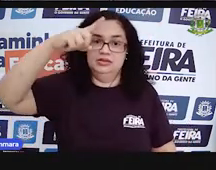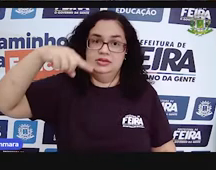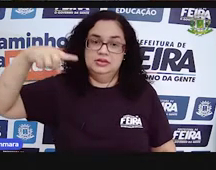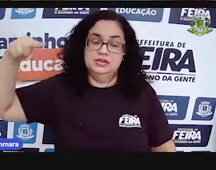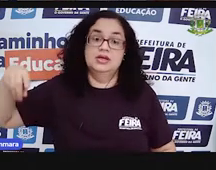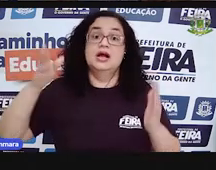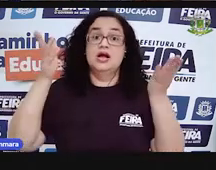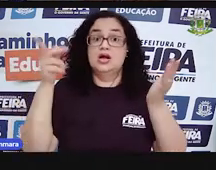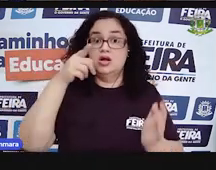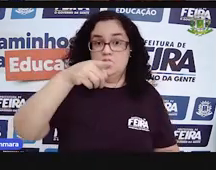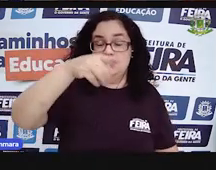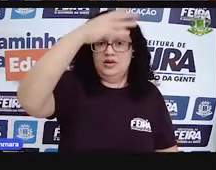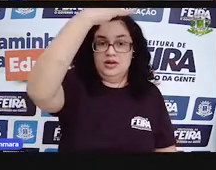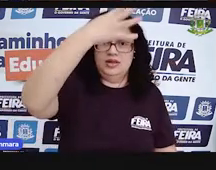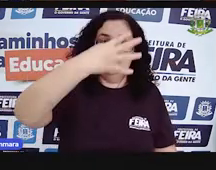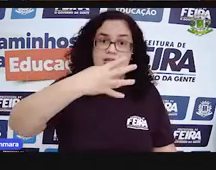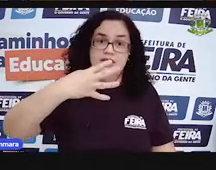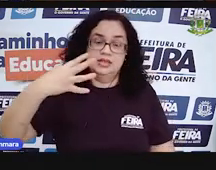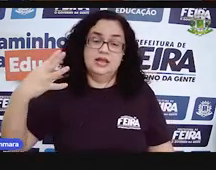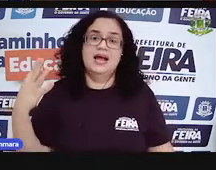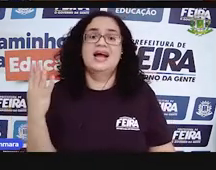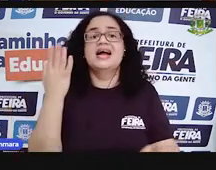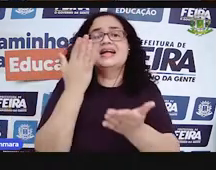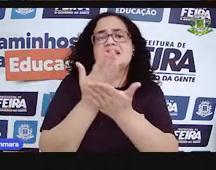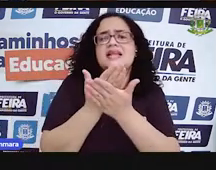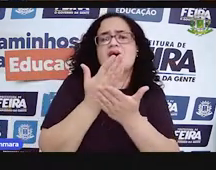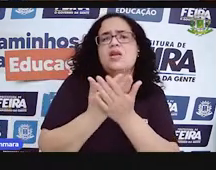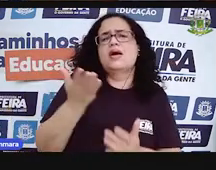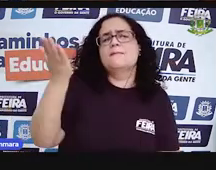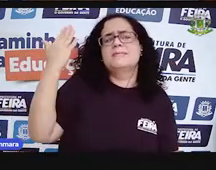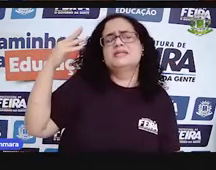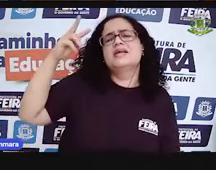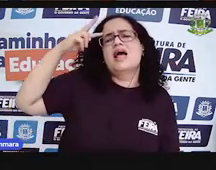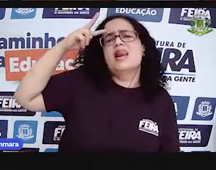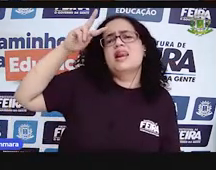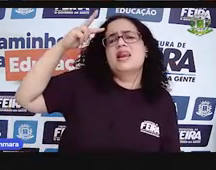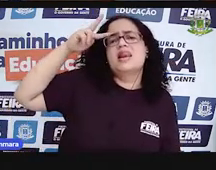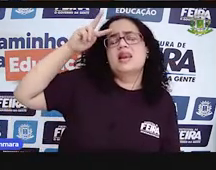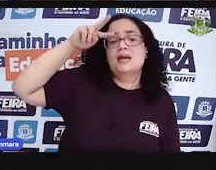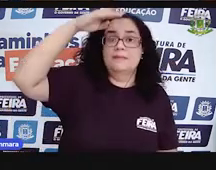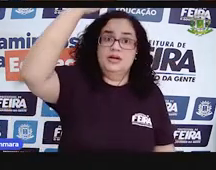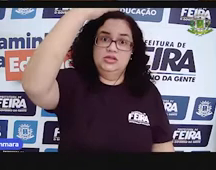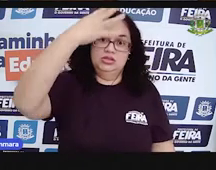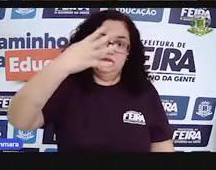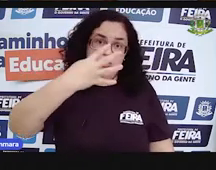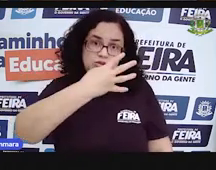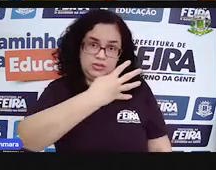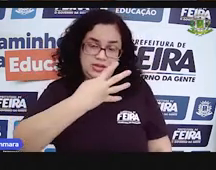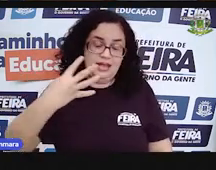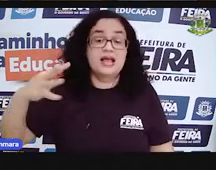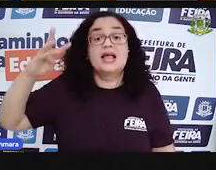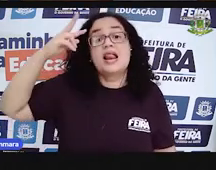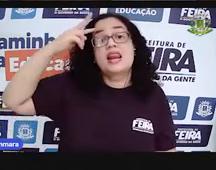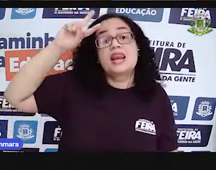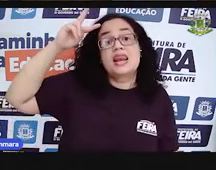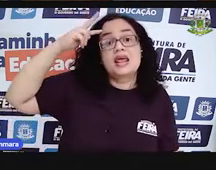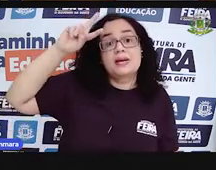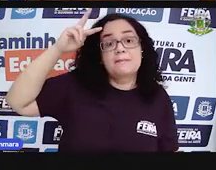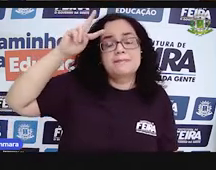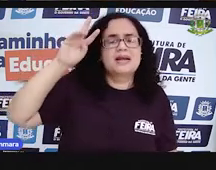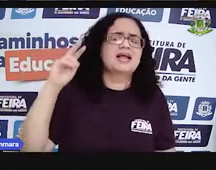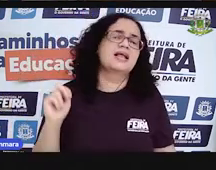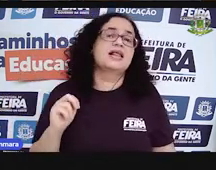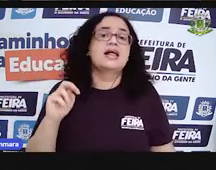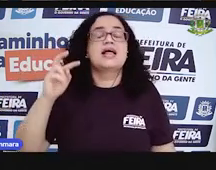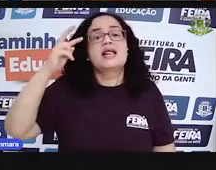tabela. E olha só, na aula passada, lembra de uma tabela na aula passada? Você lembra dessa tabela? Você